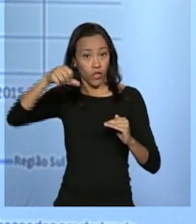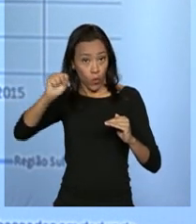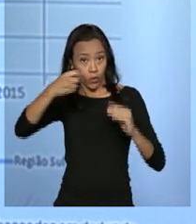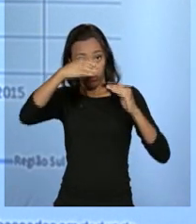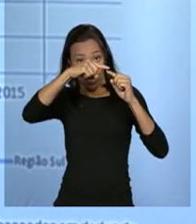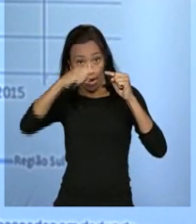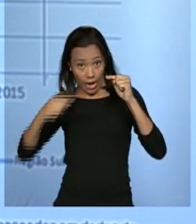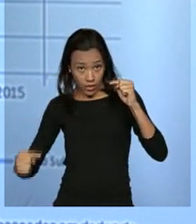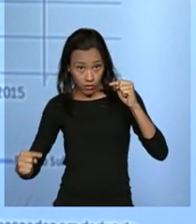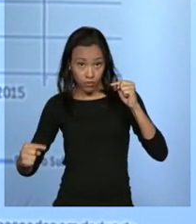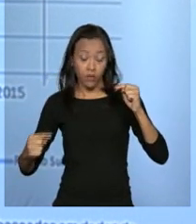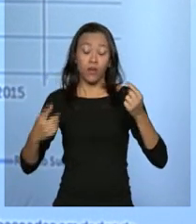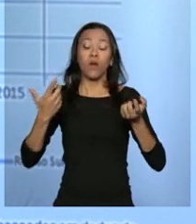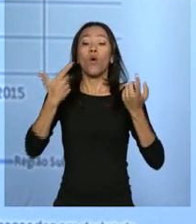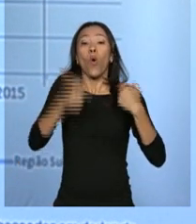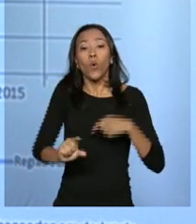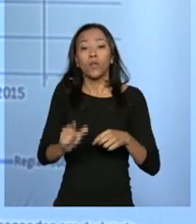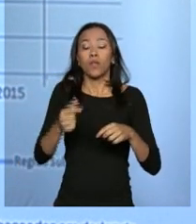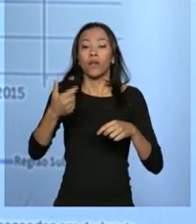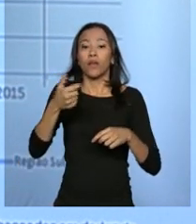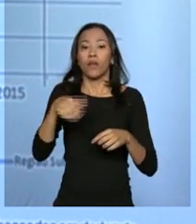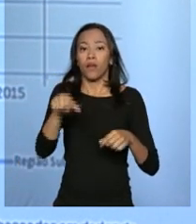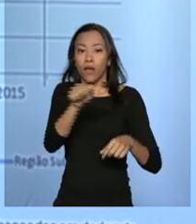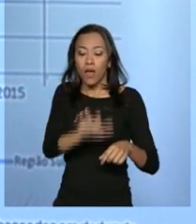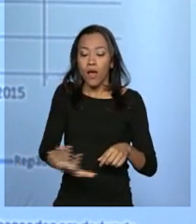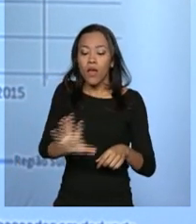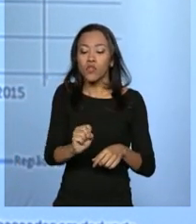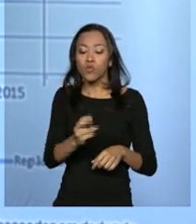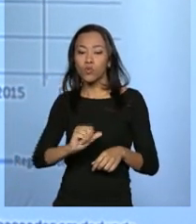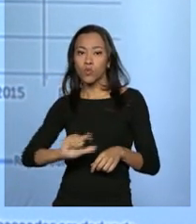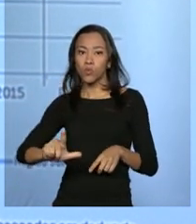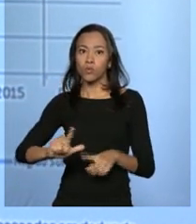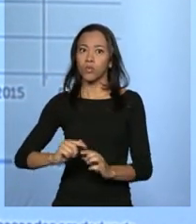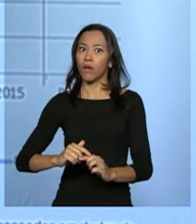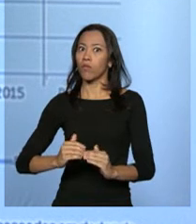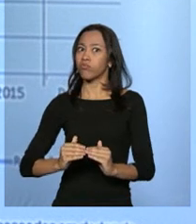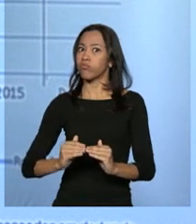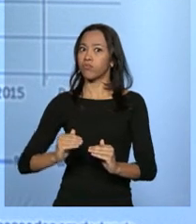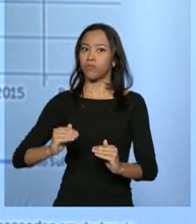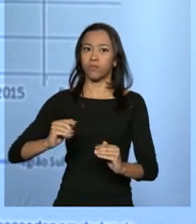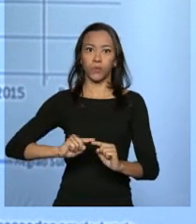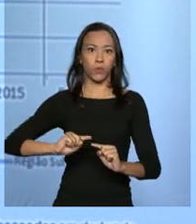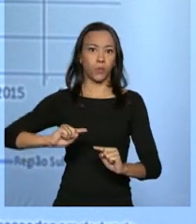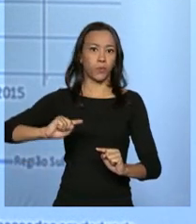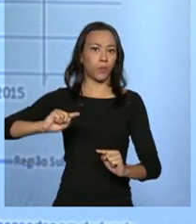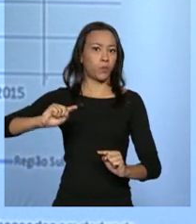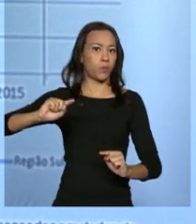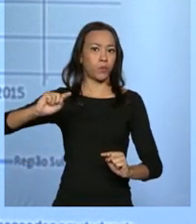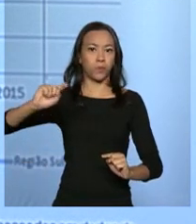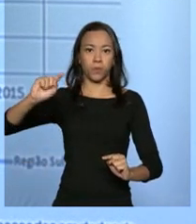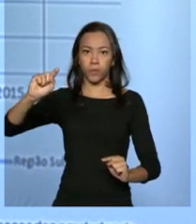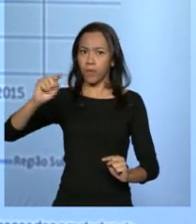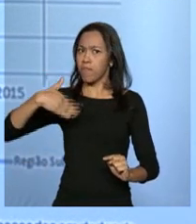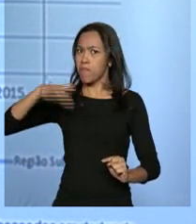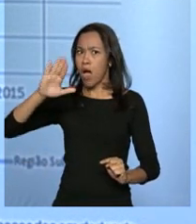região Sul estava mais alta e a vantagem de todas era a região